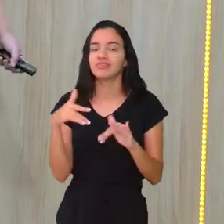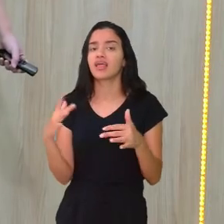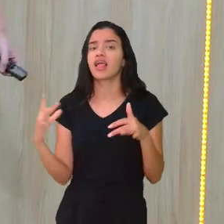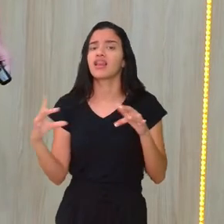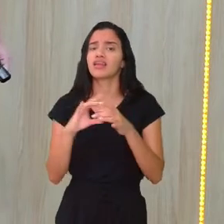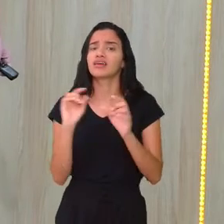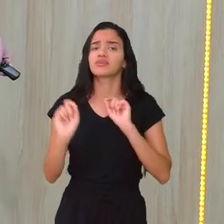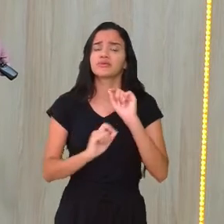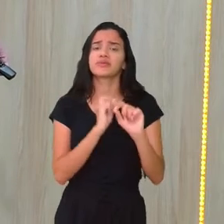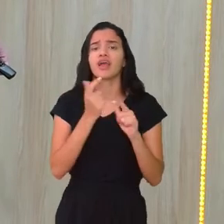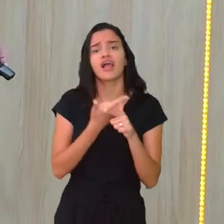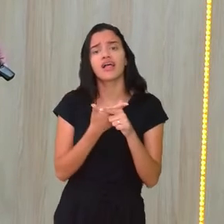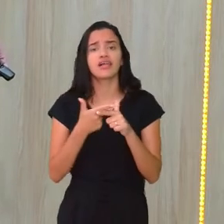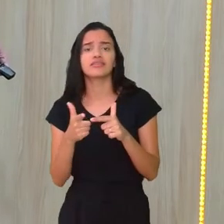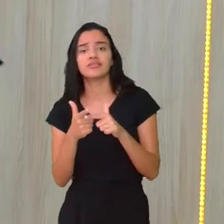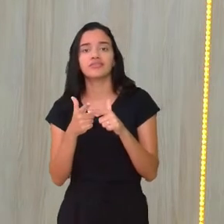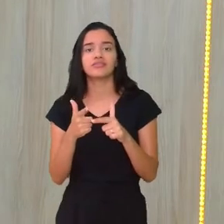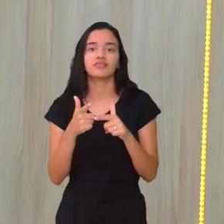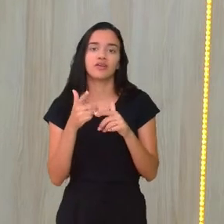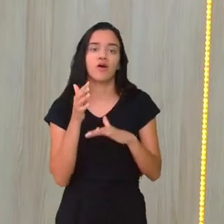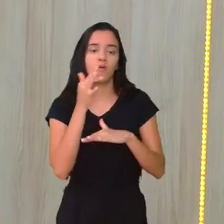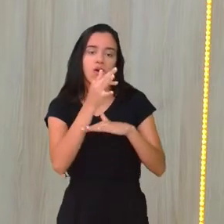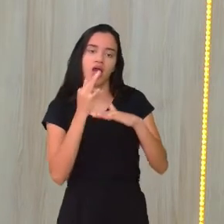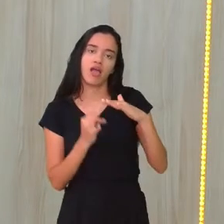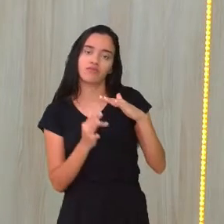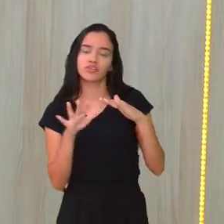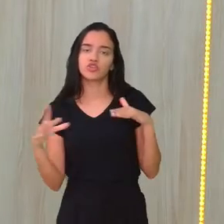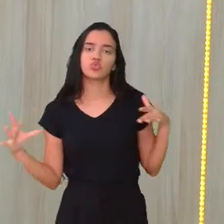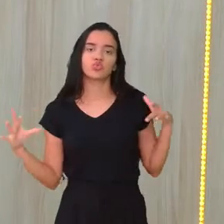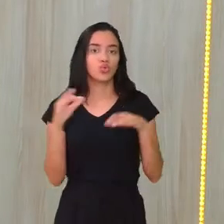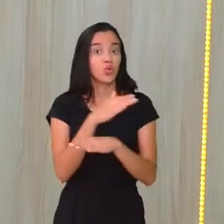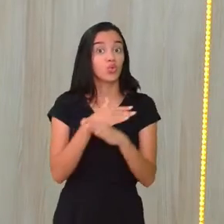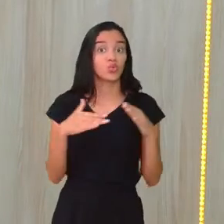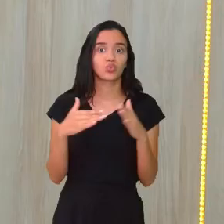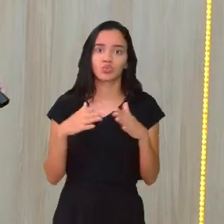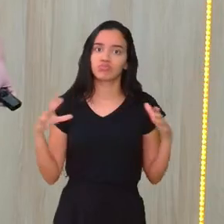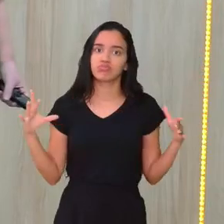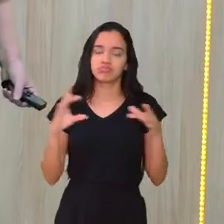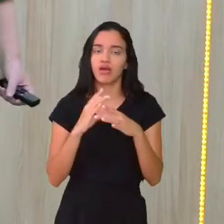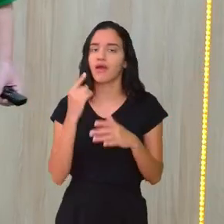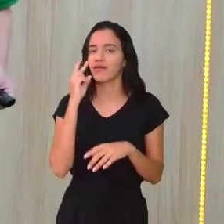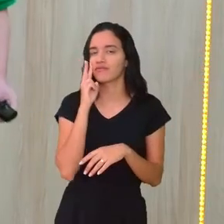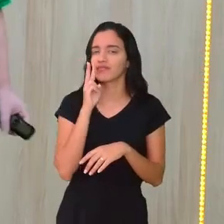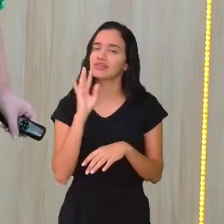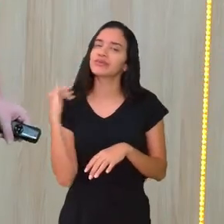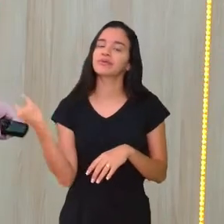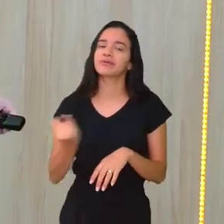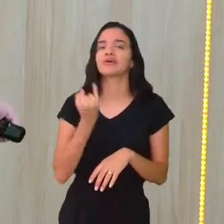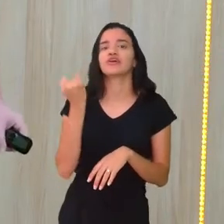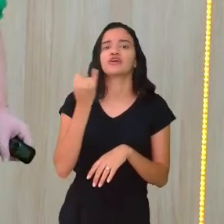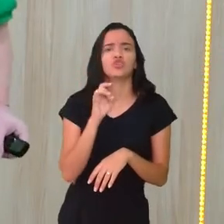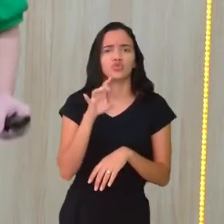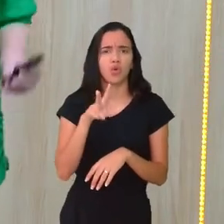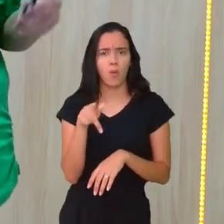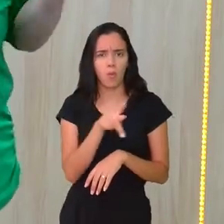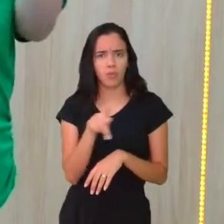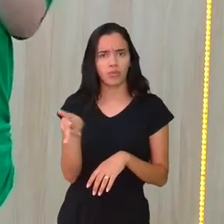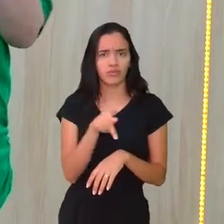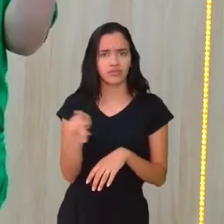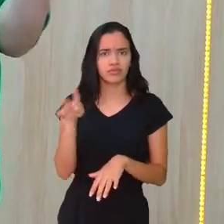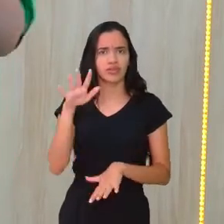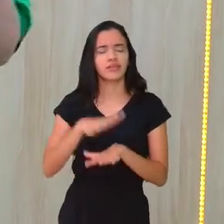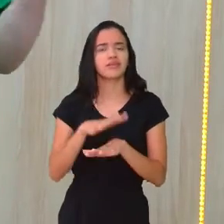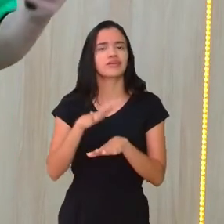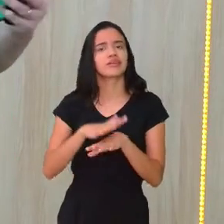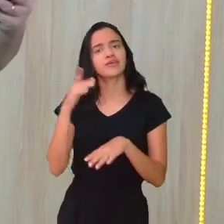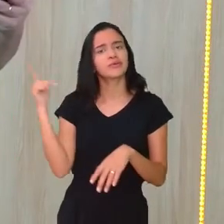A divisão, a fração. Está tudo interligado. Veja como é importante. E veja como não é só o professor de matemática que